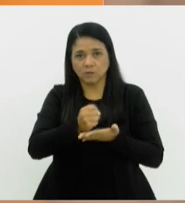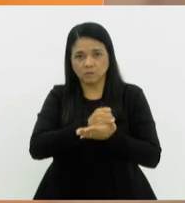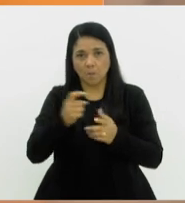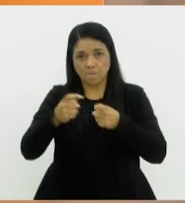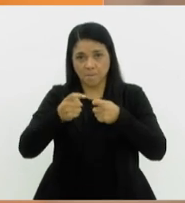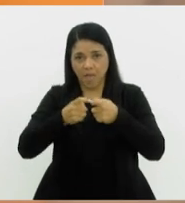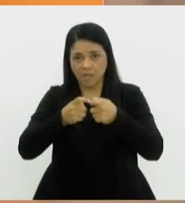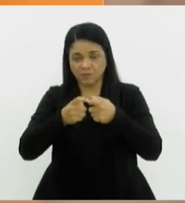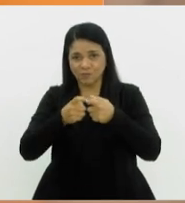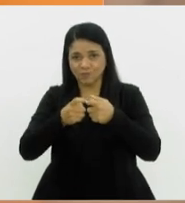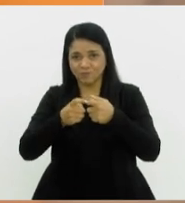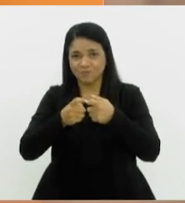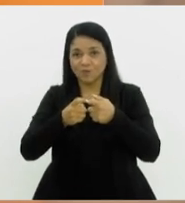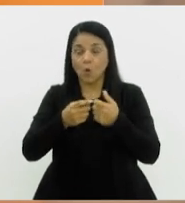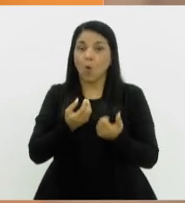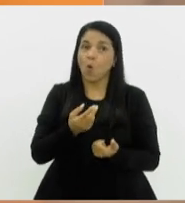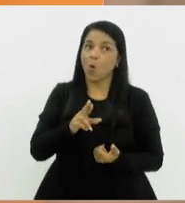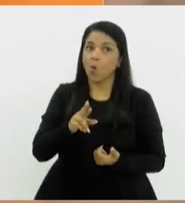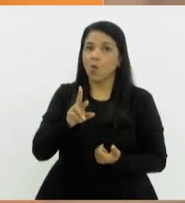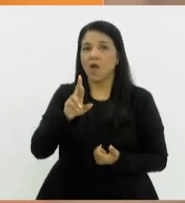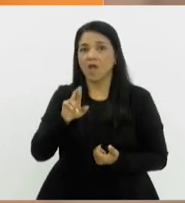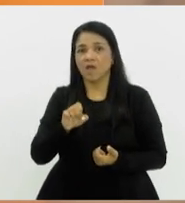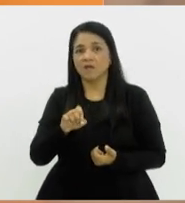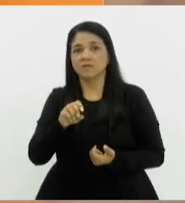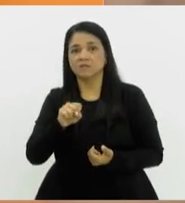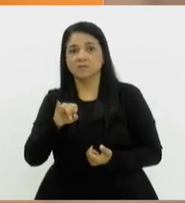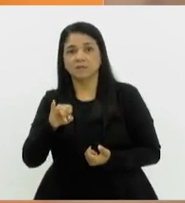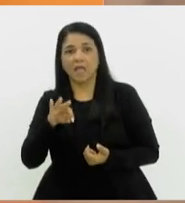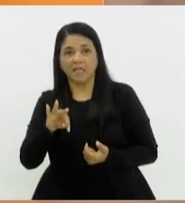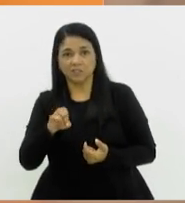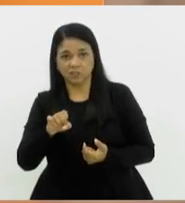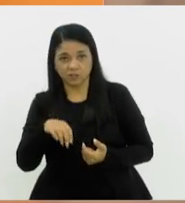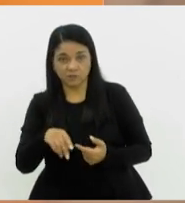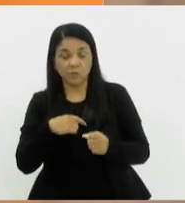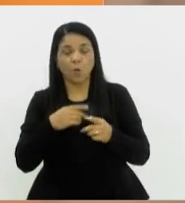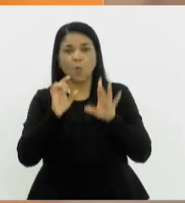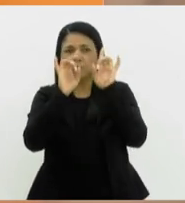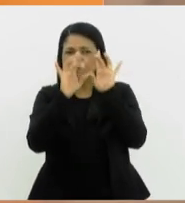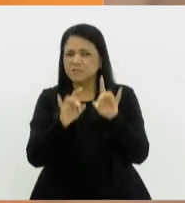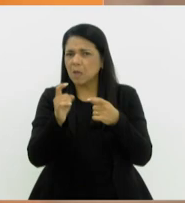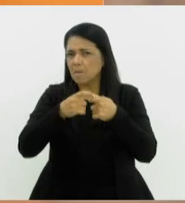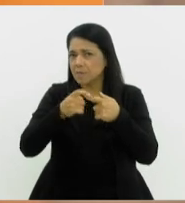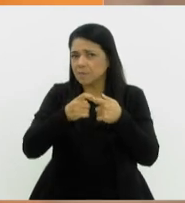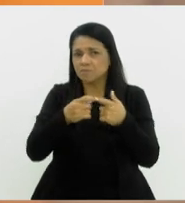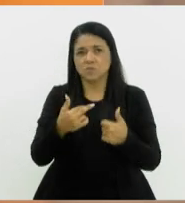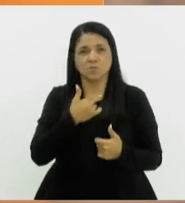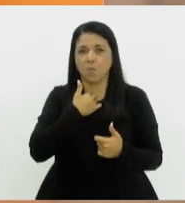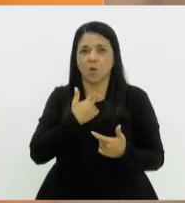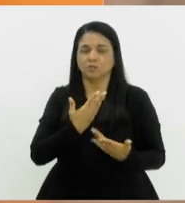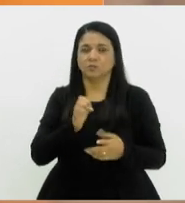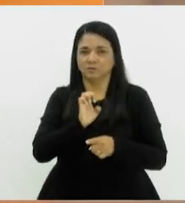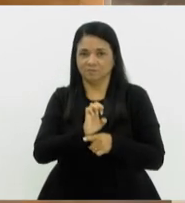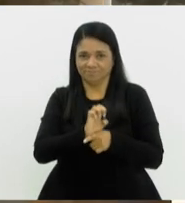generalista ou residente como médico especialista em unidades de saúde do Estado.